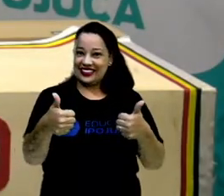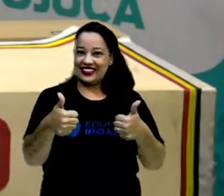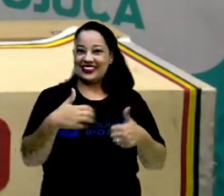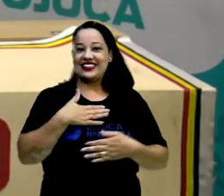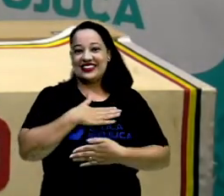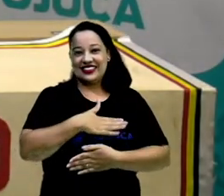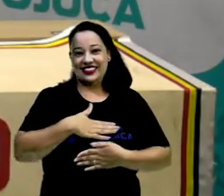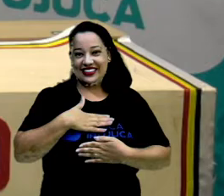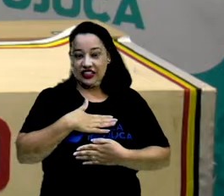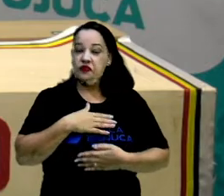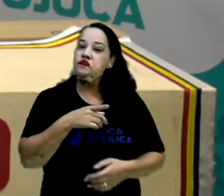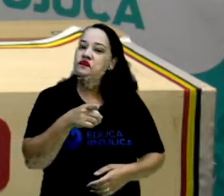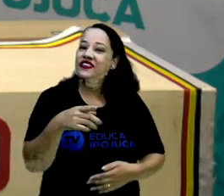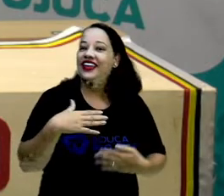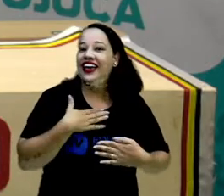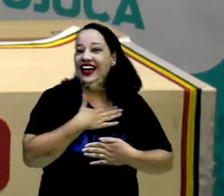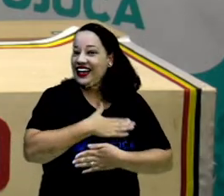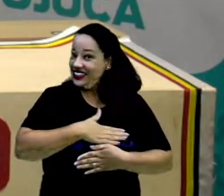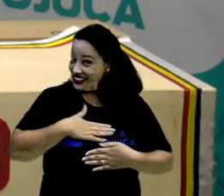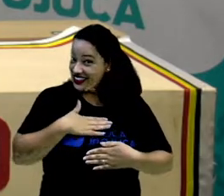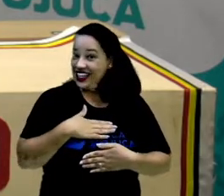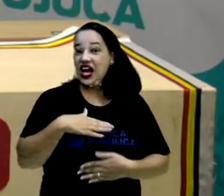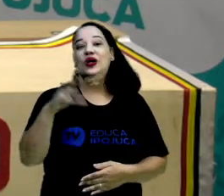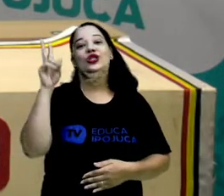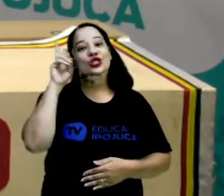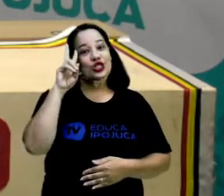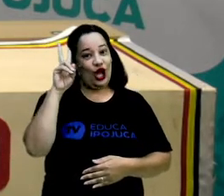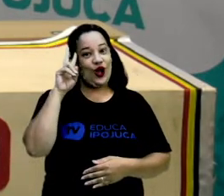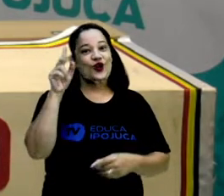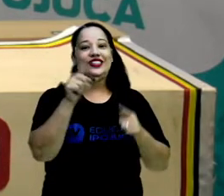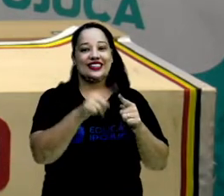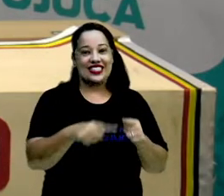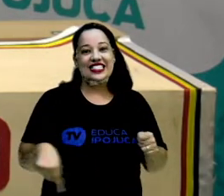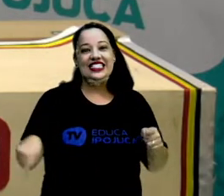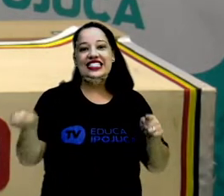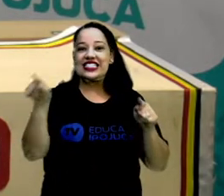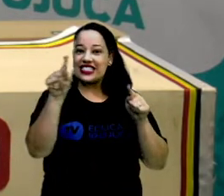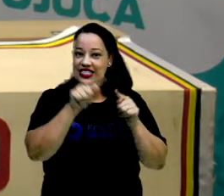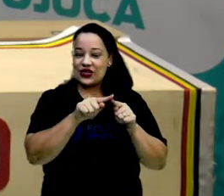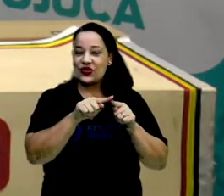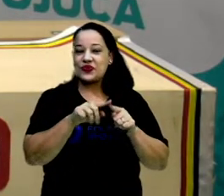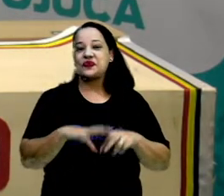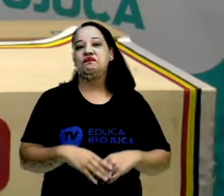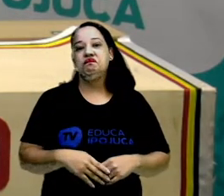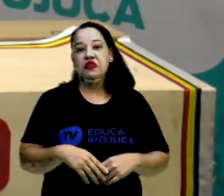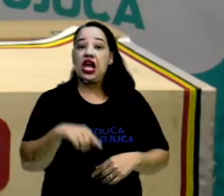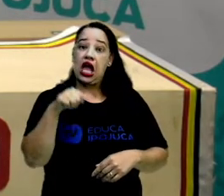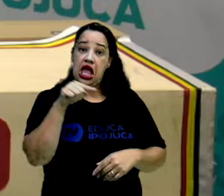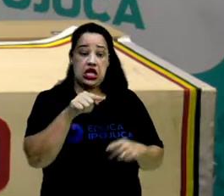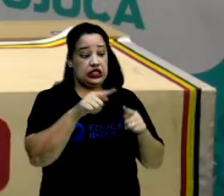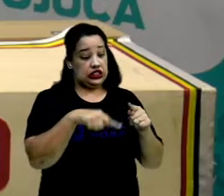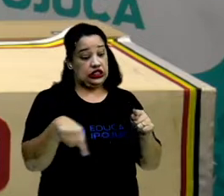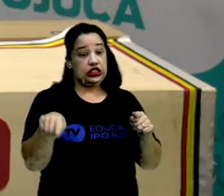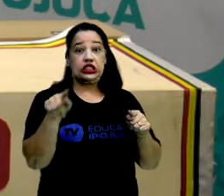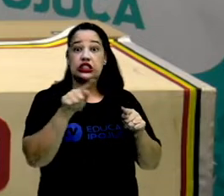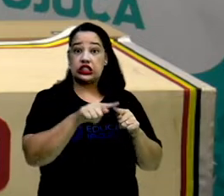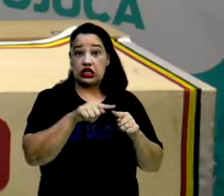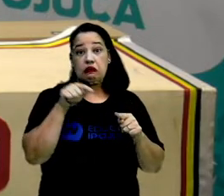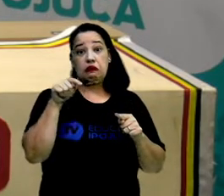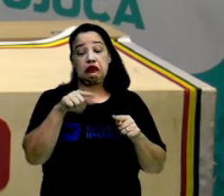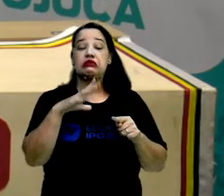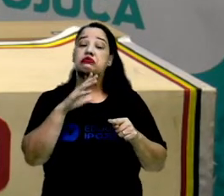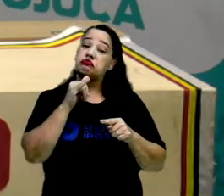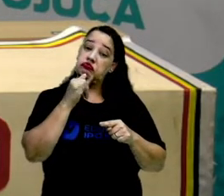Gostaram, meus amores, da historinha do círculo? Viram que ele vivia triste em seu planeta,